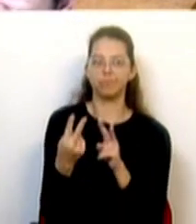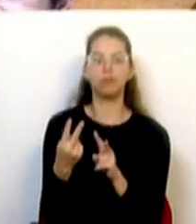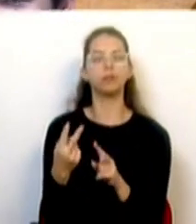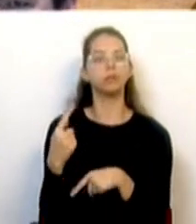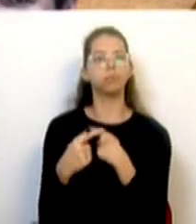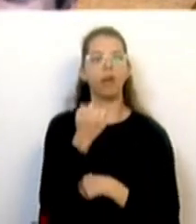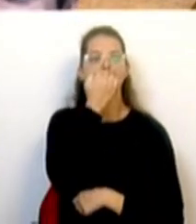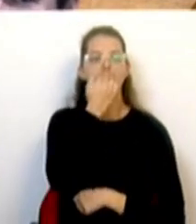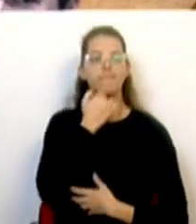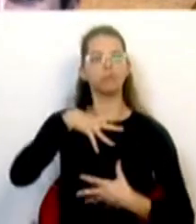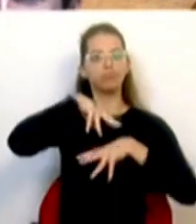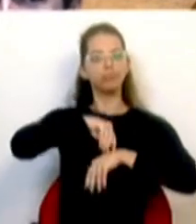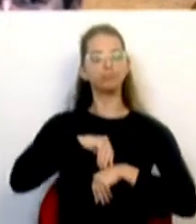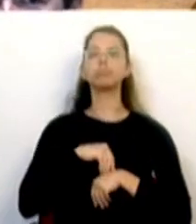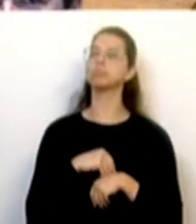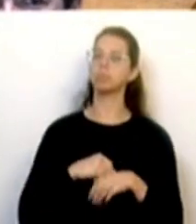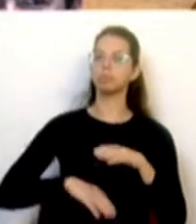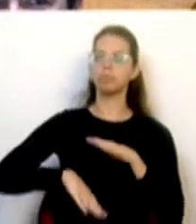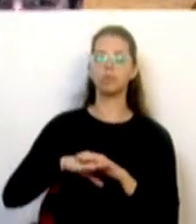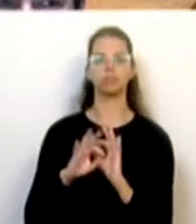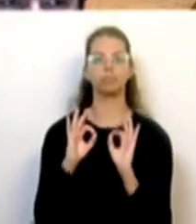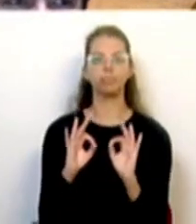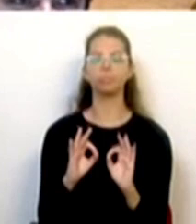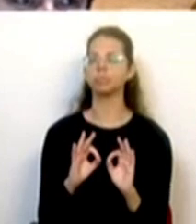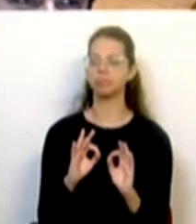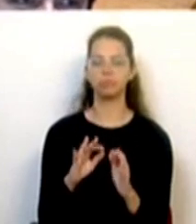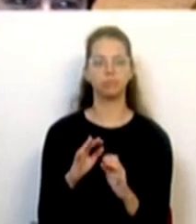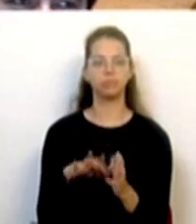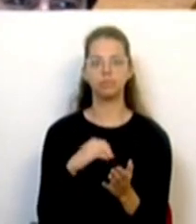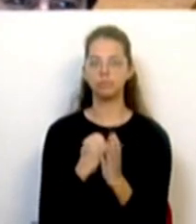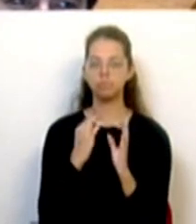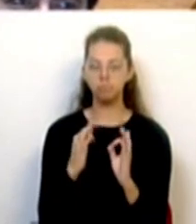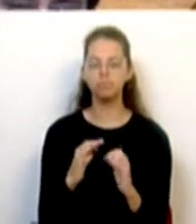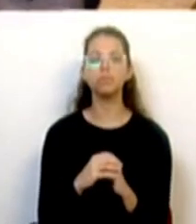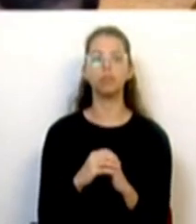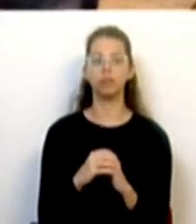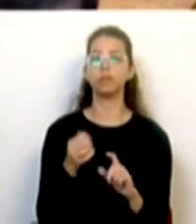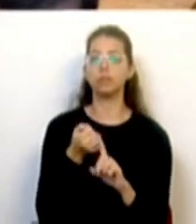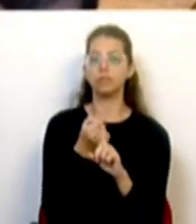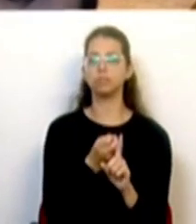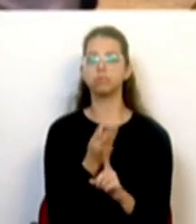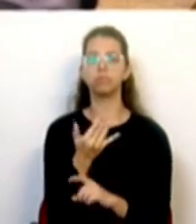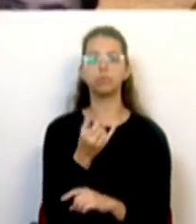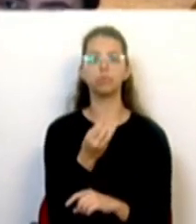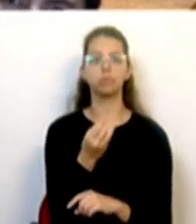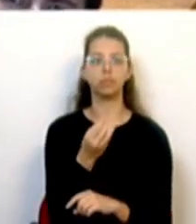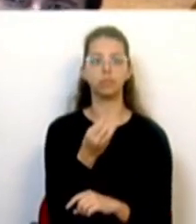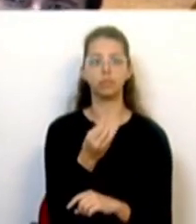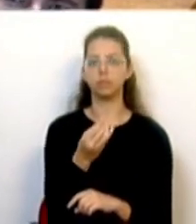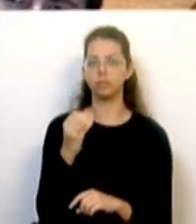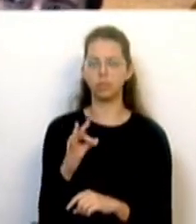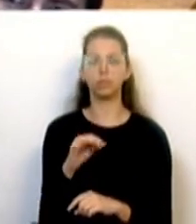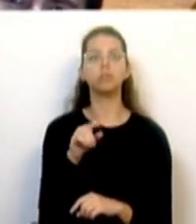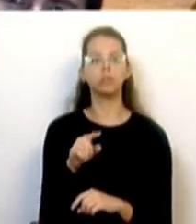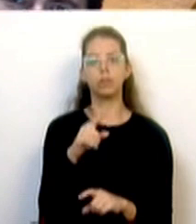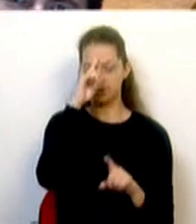realizada de sempre. Estávamos cientes dos desafios para 2004 quando nos propusemos a devolver